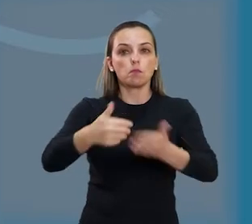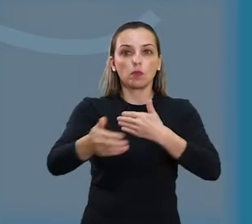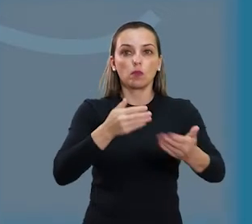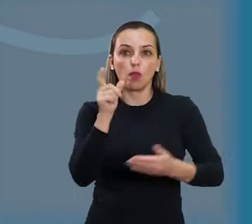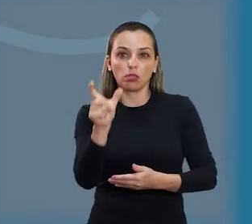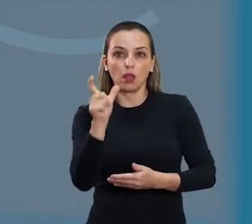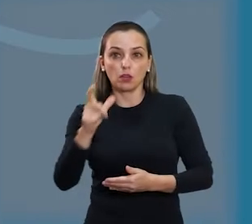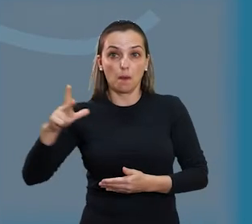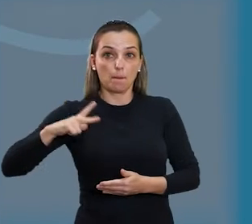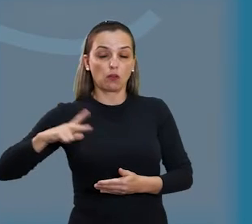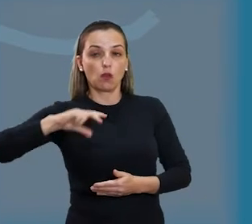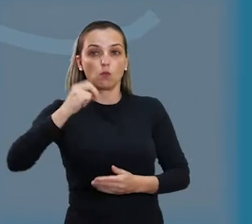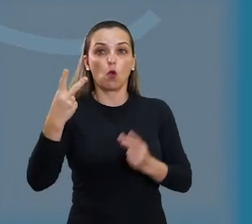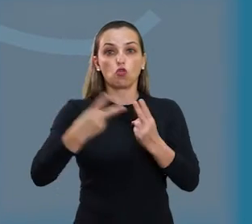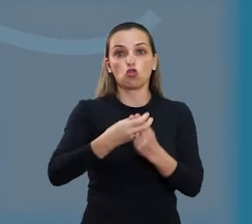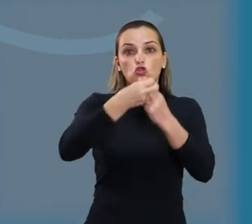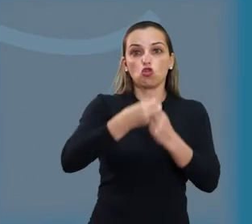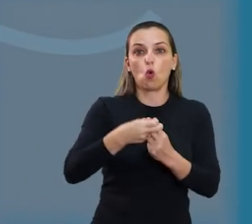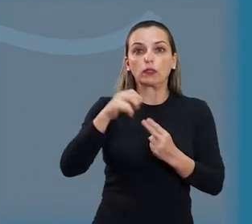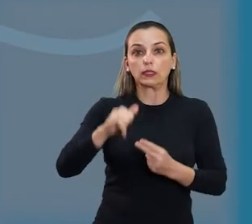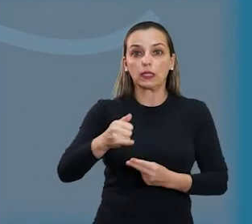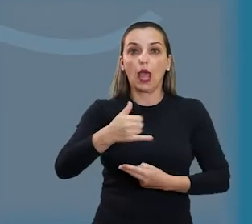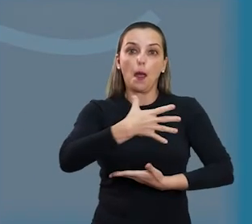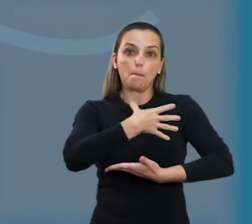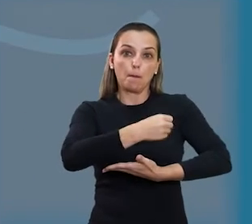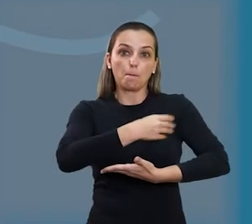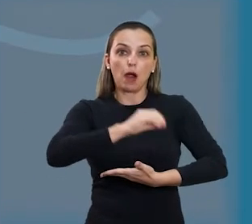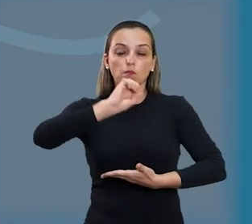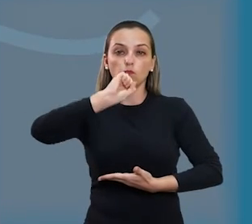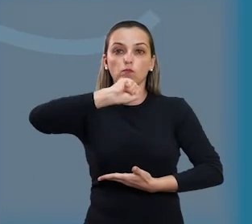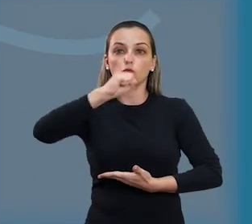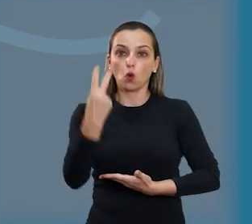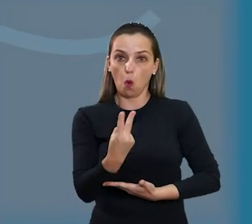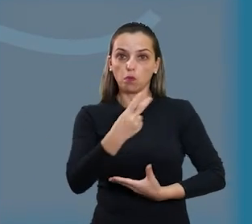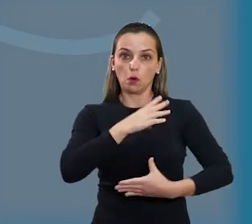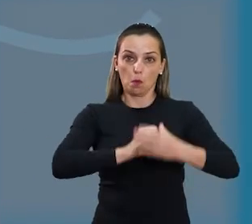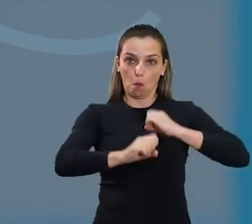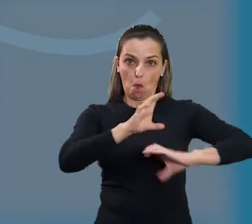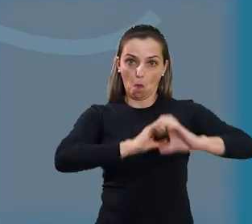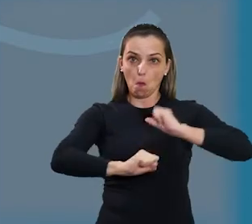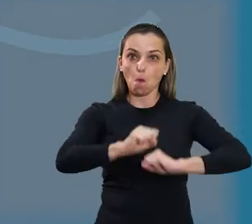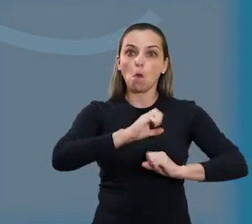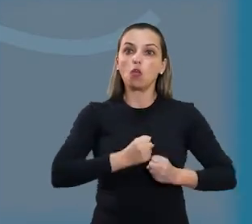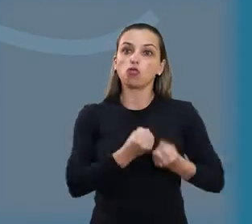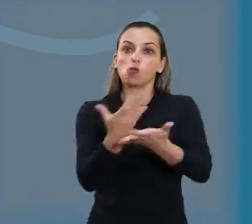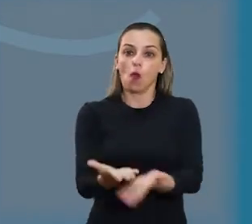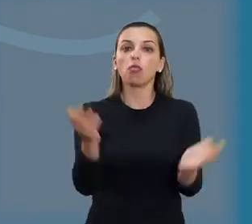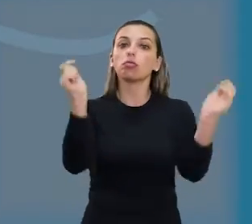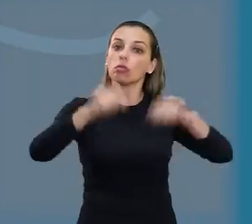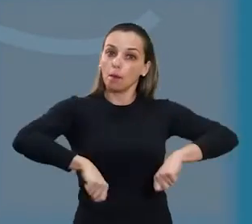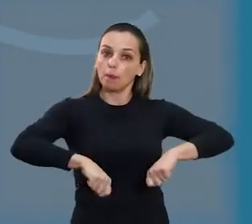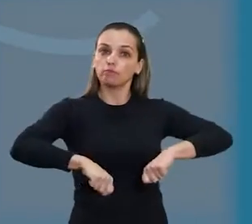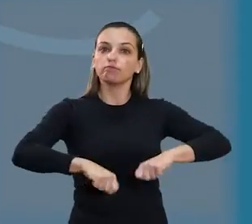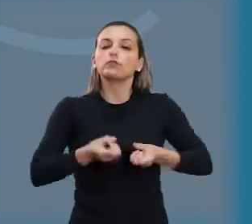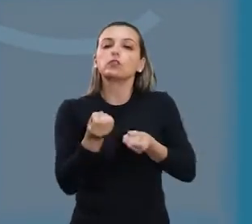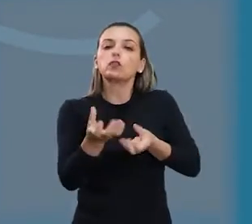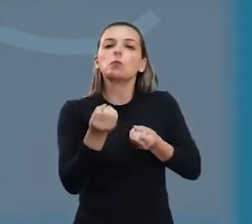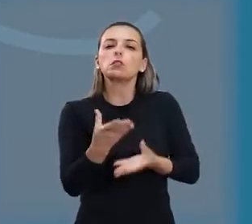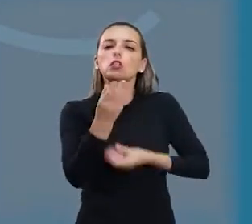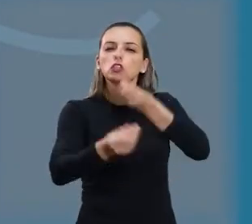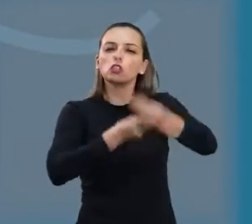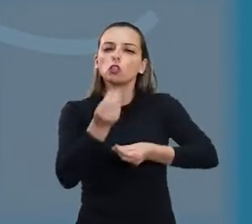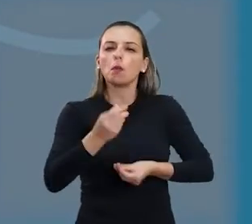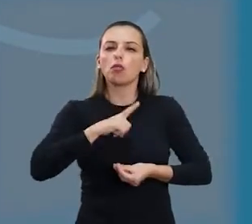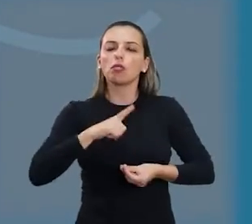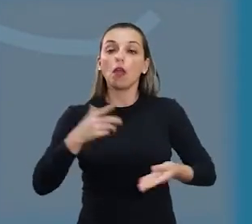ou do SUS que estiver amamentando ou tirando leite para o seu filho pode ser uma provável doadora. Para saber como